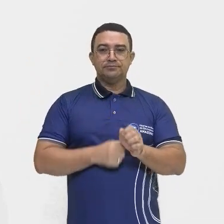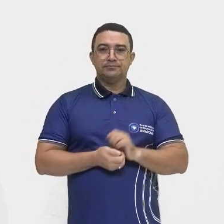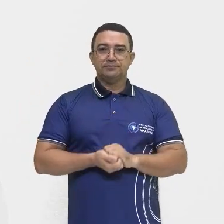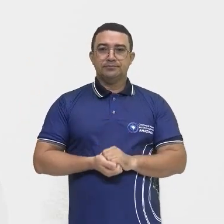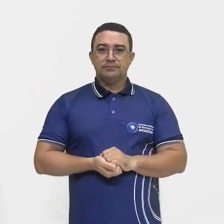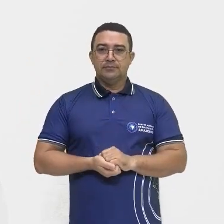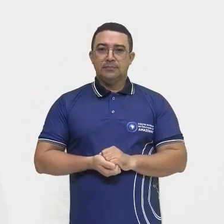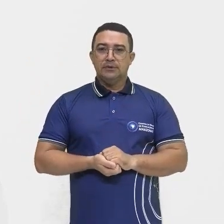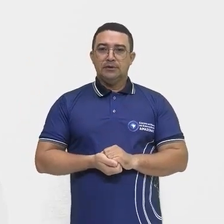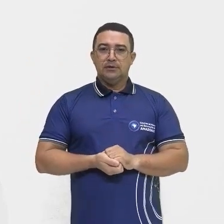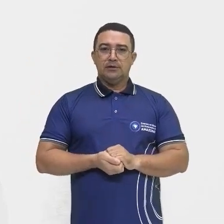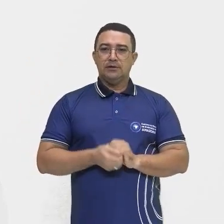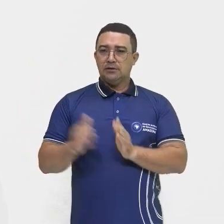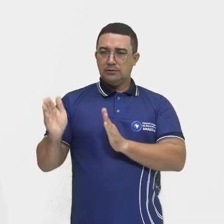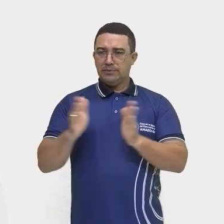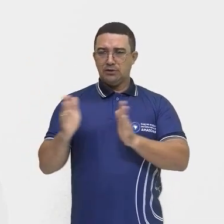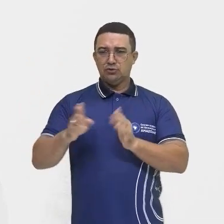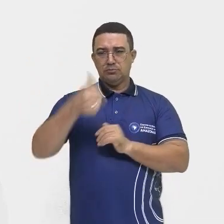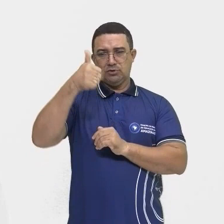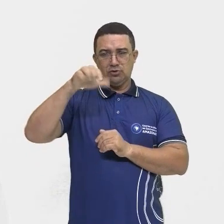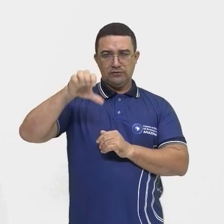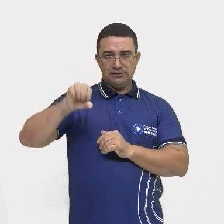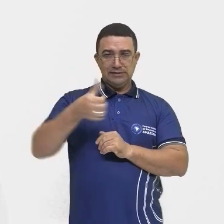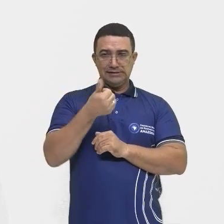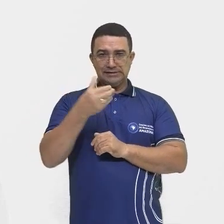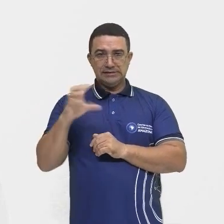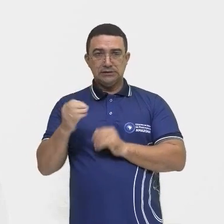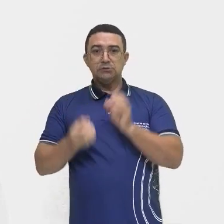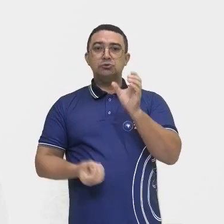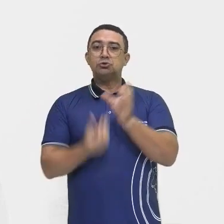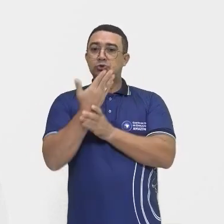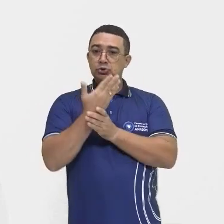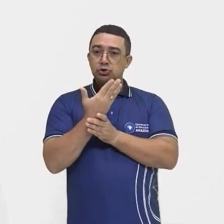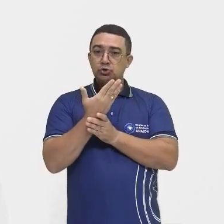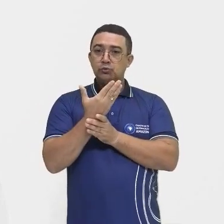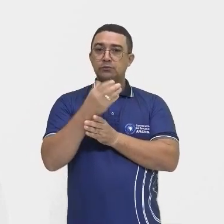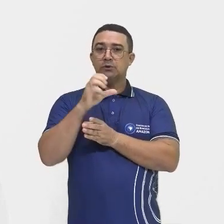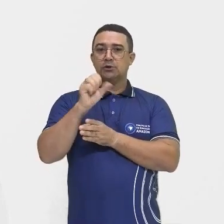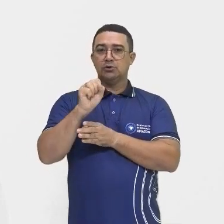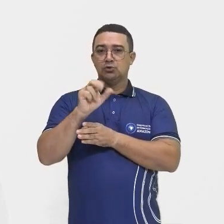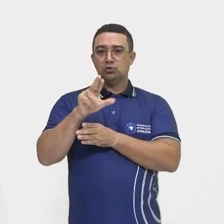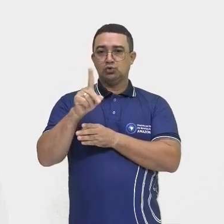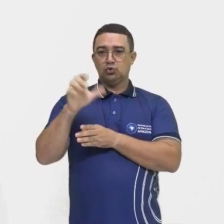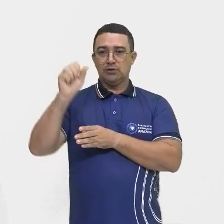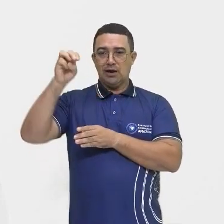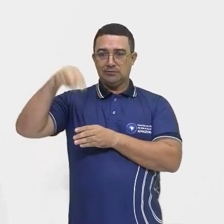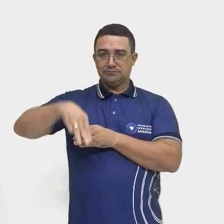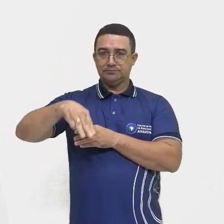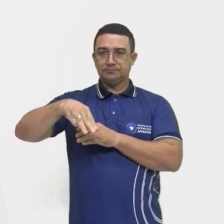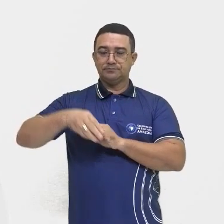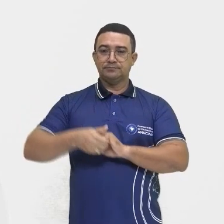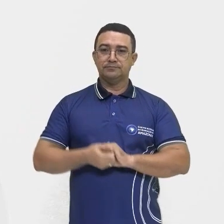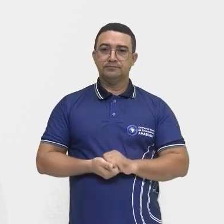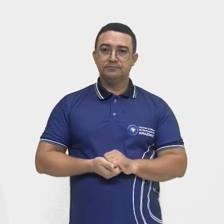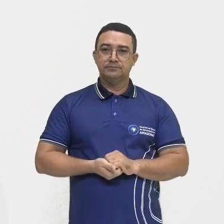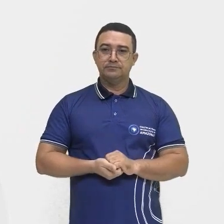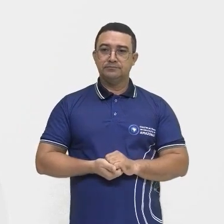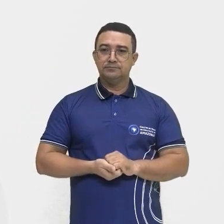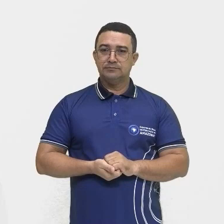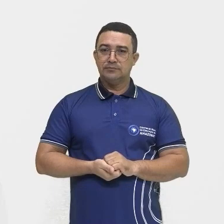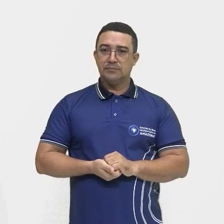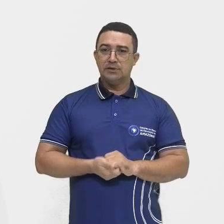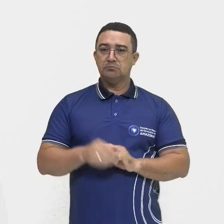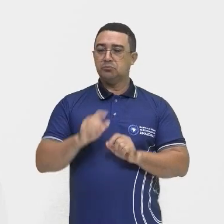60, a gente tem a criação da Sudã, que vai ser um outro marco aí para esse processo de